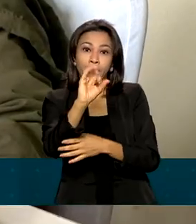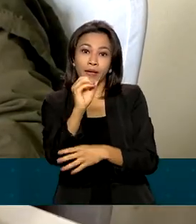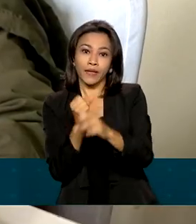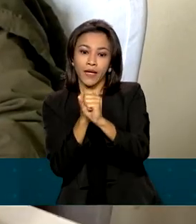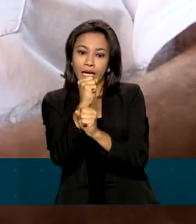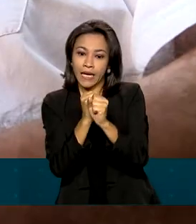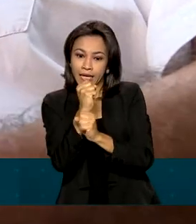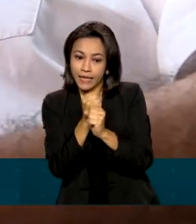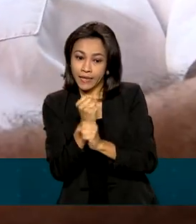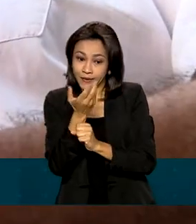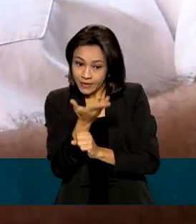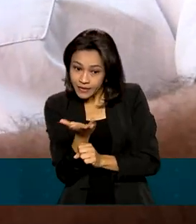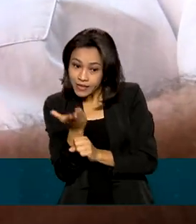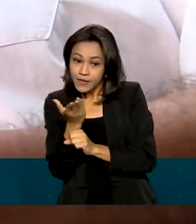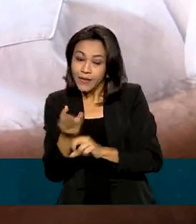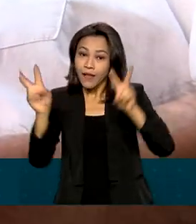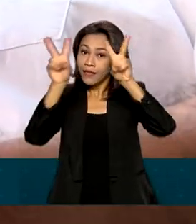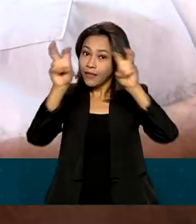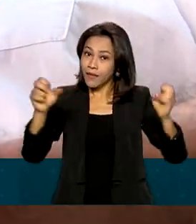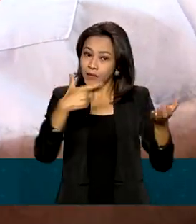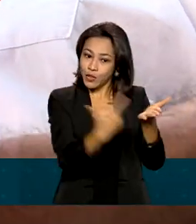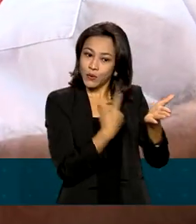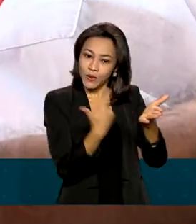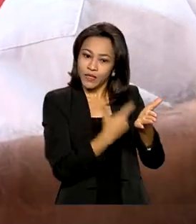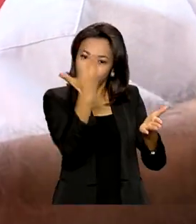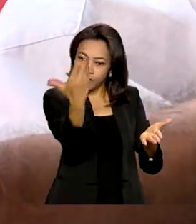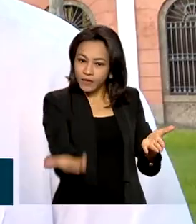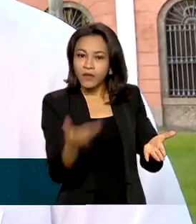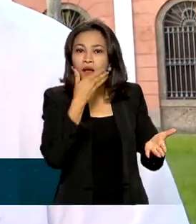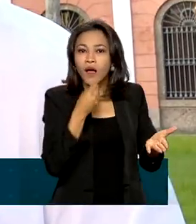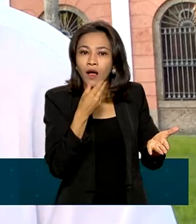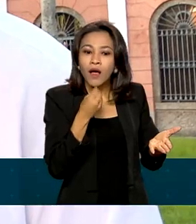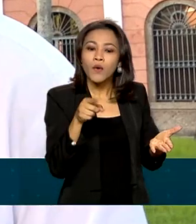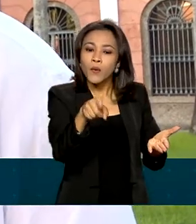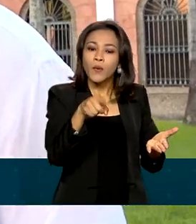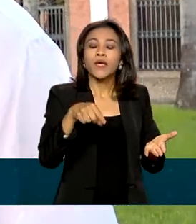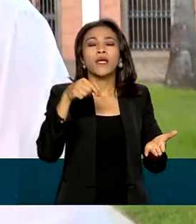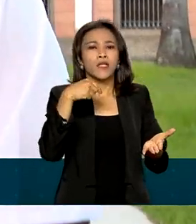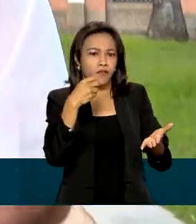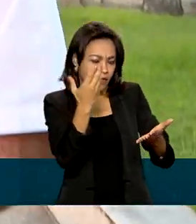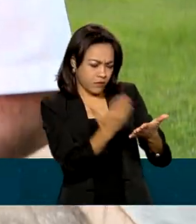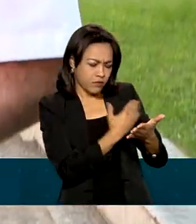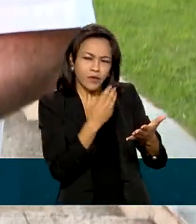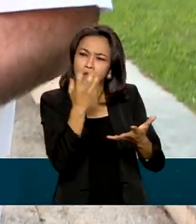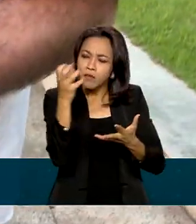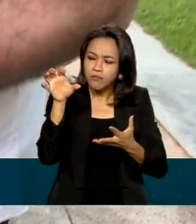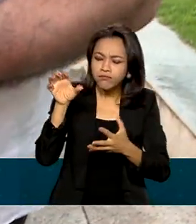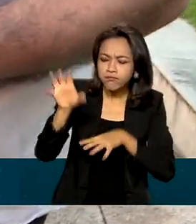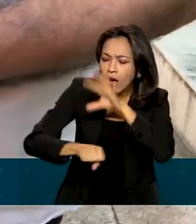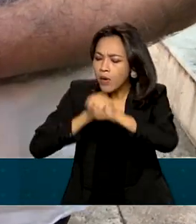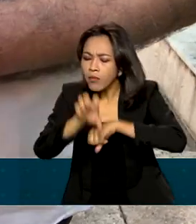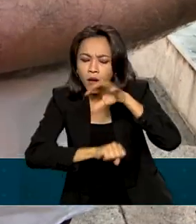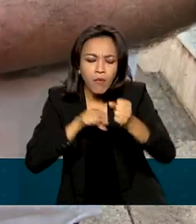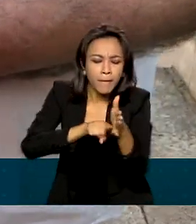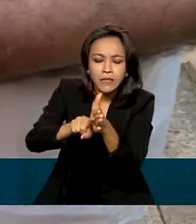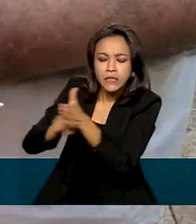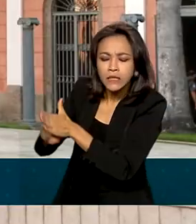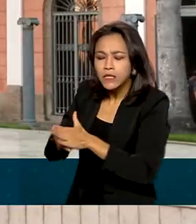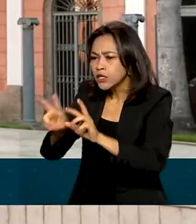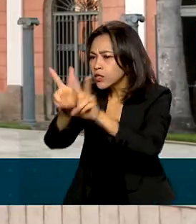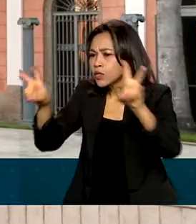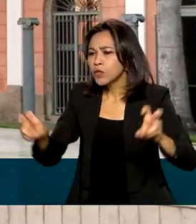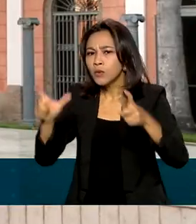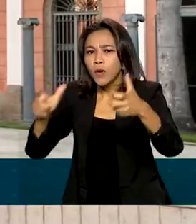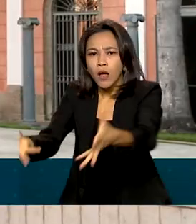o setor é tema de um livro do pesquisador Valmor Pamplona, que produziu um levantamento inédito sobre o local.